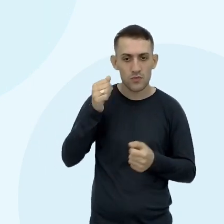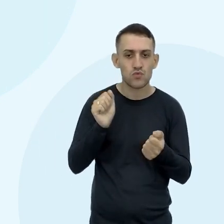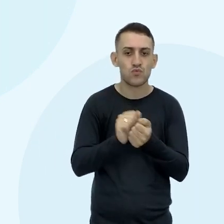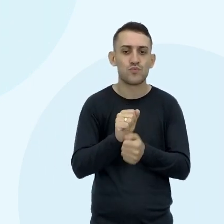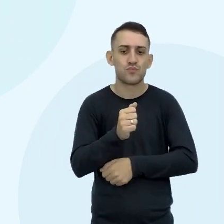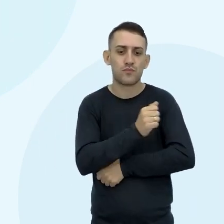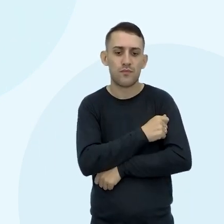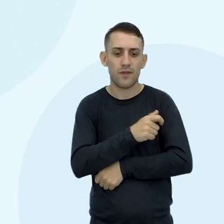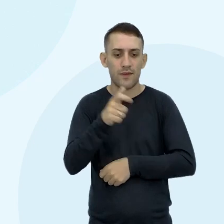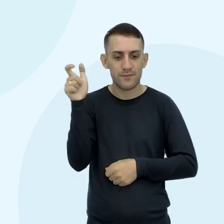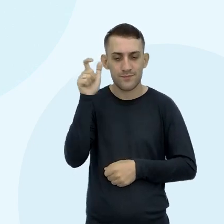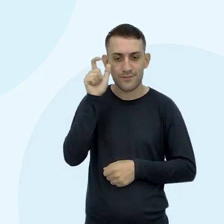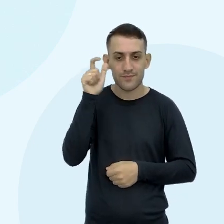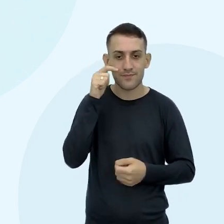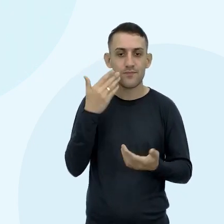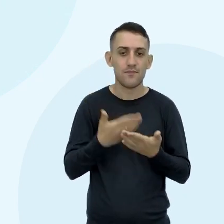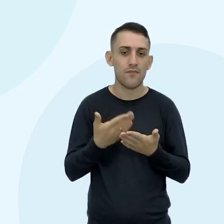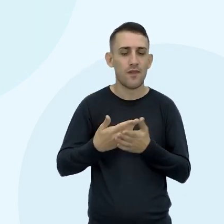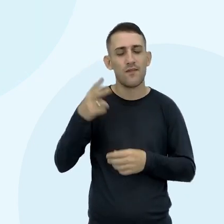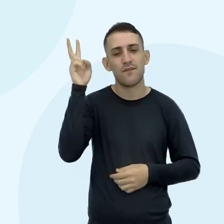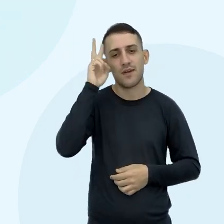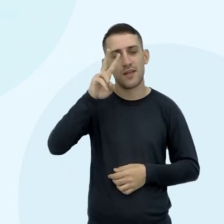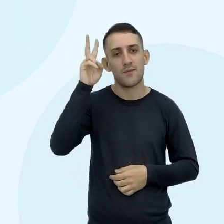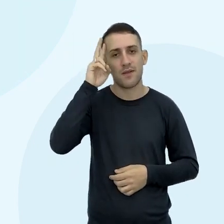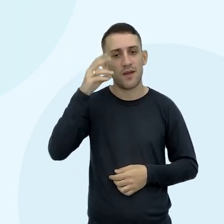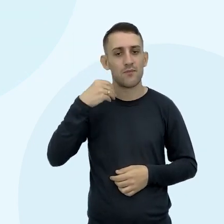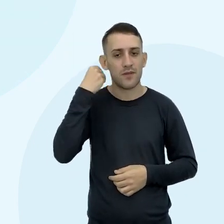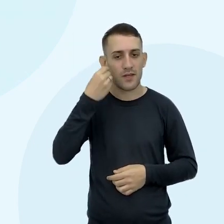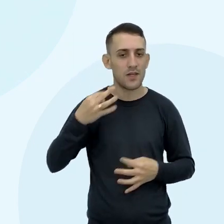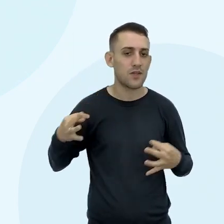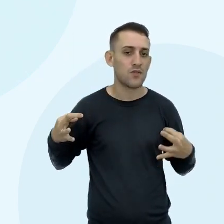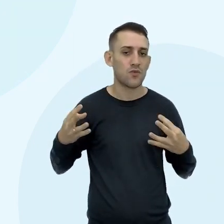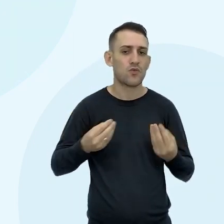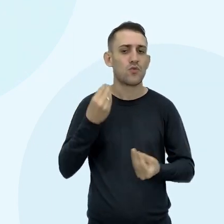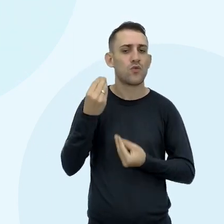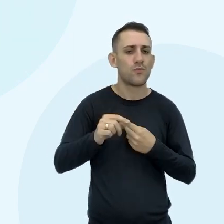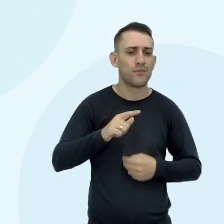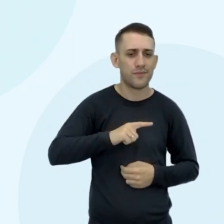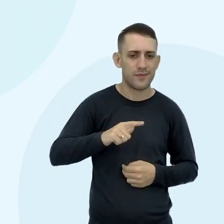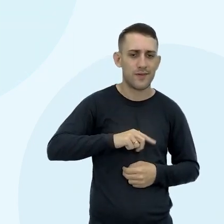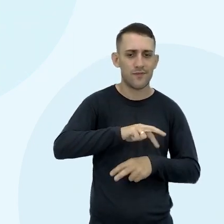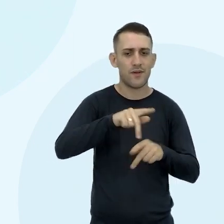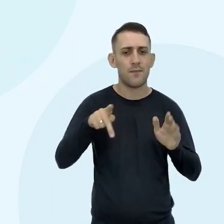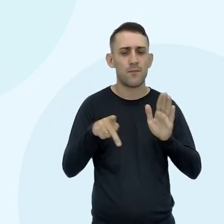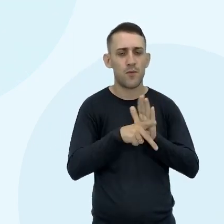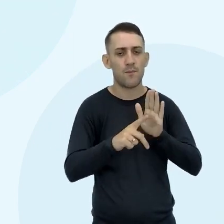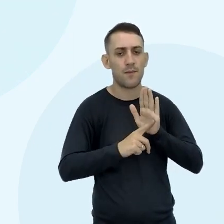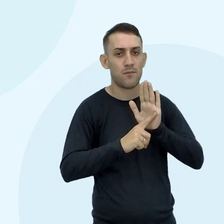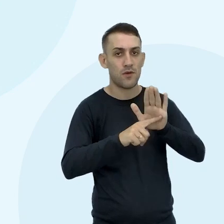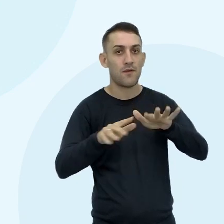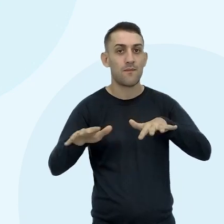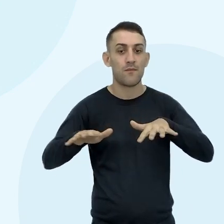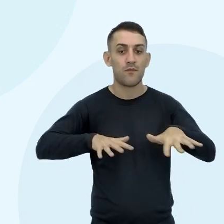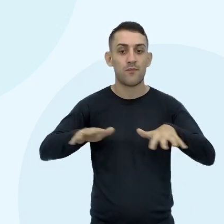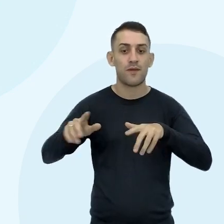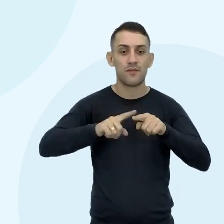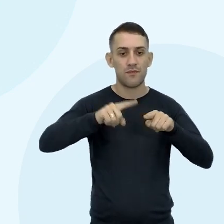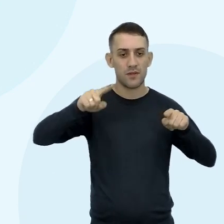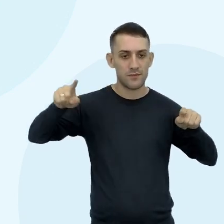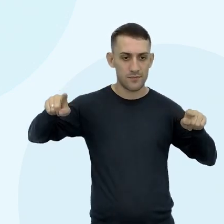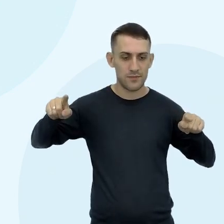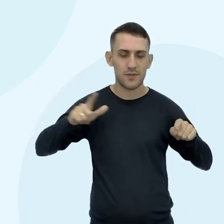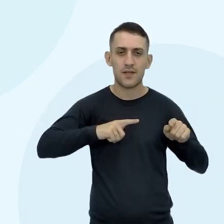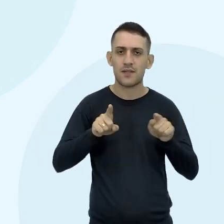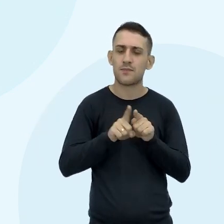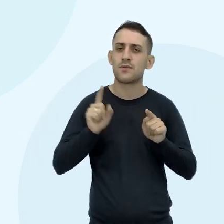Quem assistiu a essa aula Vai lembrar um pouquinho Das experiências Brinquei com os carrinhos Para mostrar esse movimento Variado O que mais